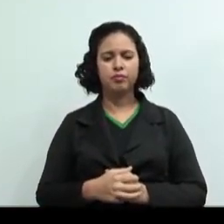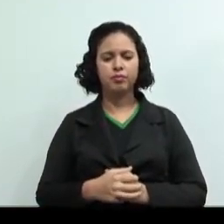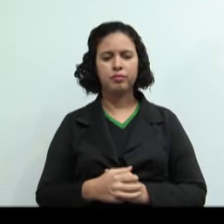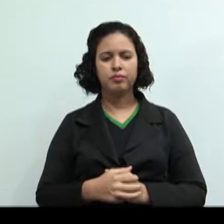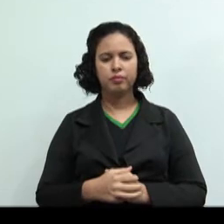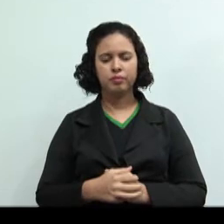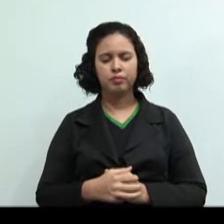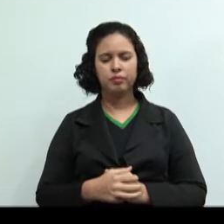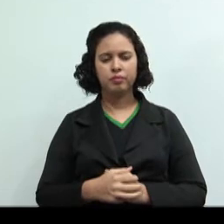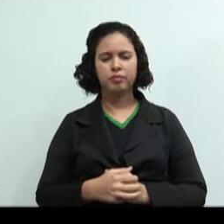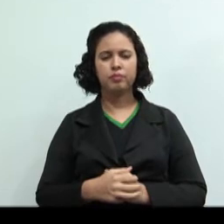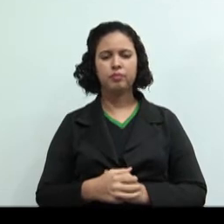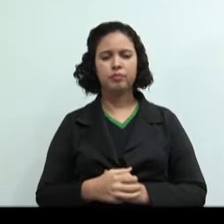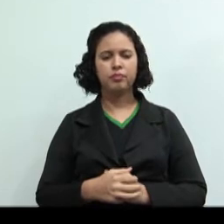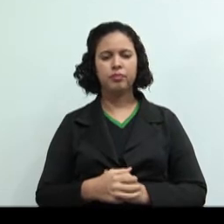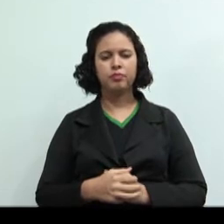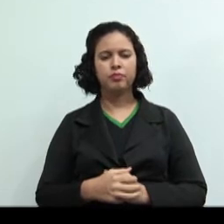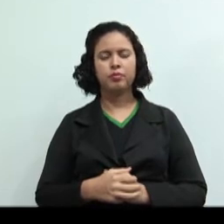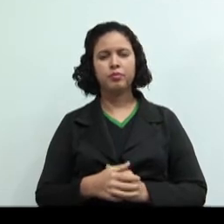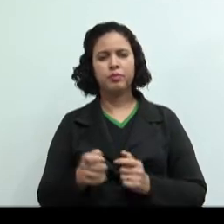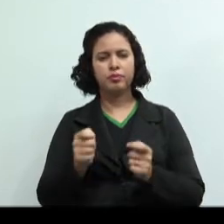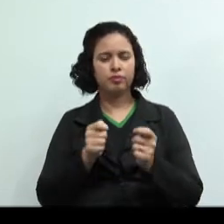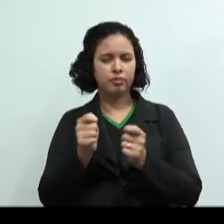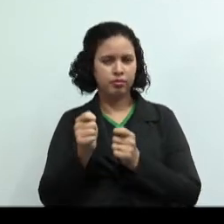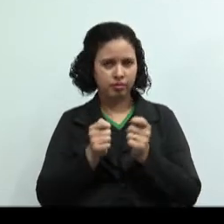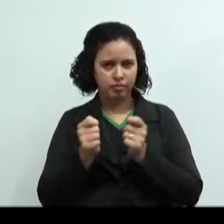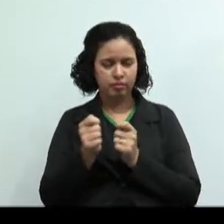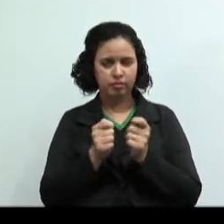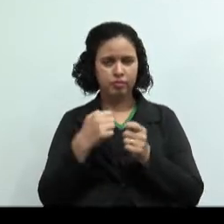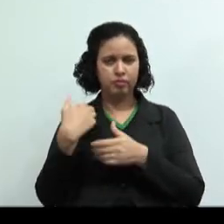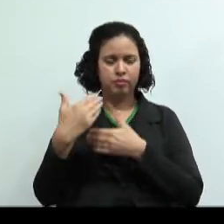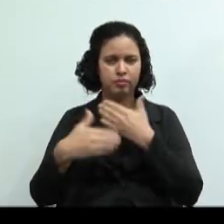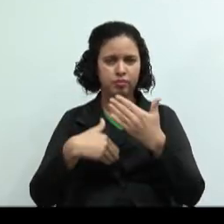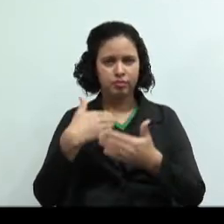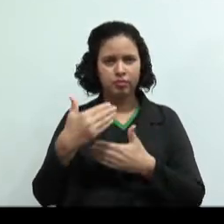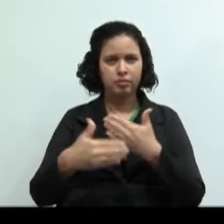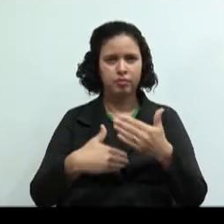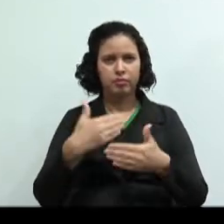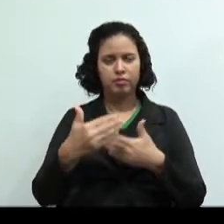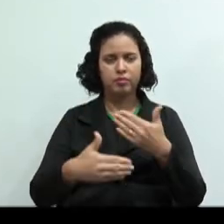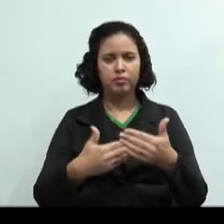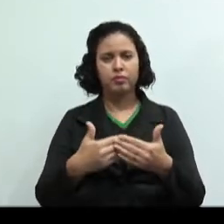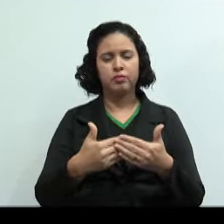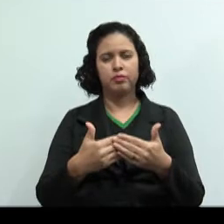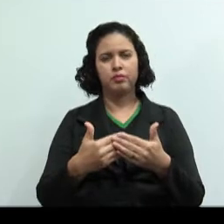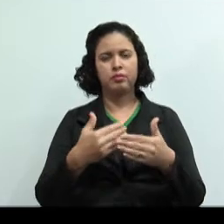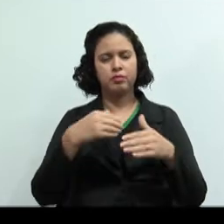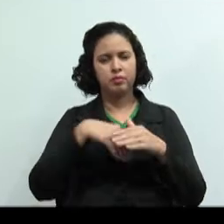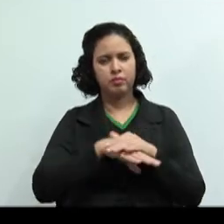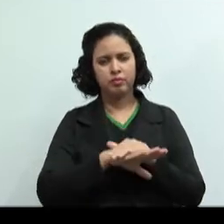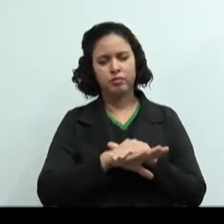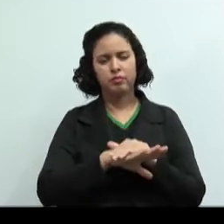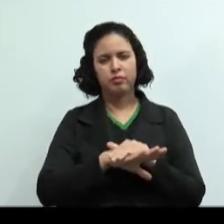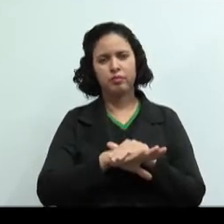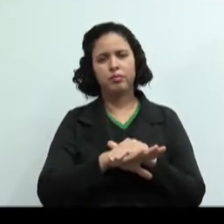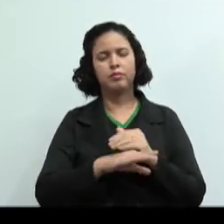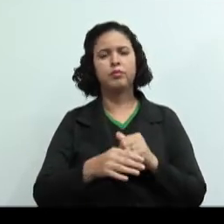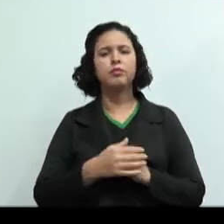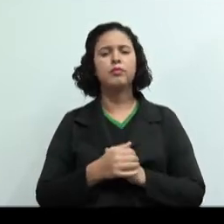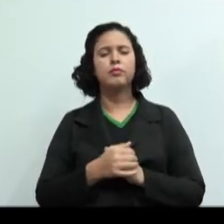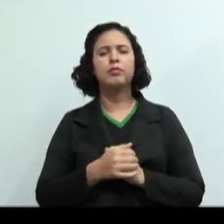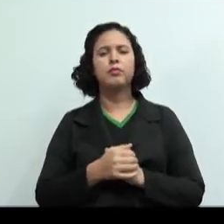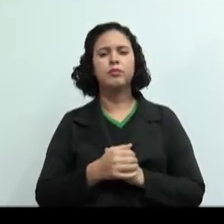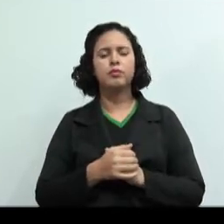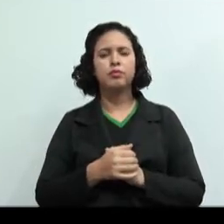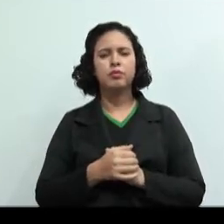Controle das operações e demais recursos produtivos como os estoques. Com a manutenção de padrões e